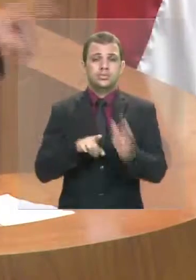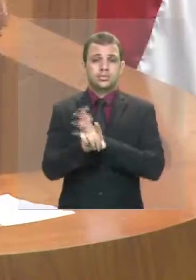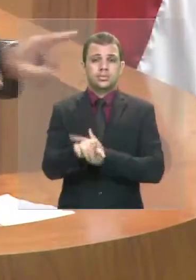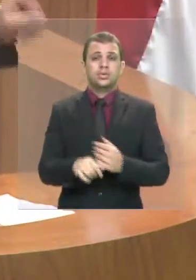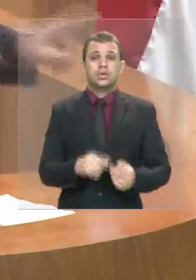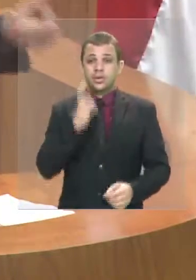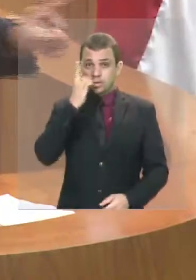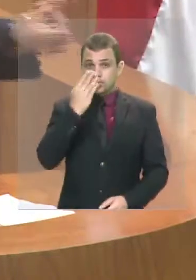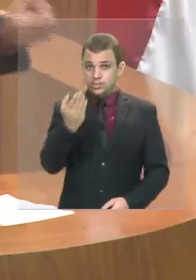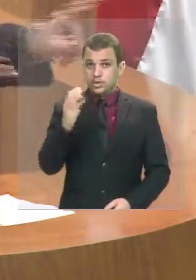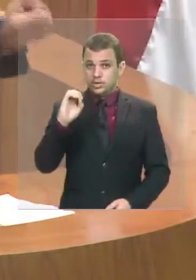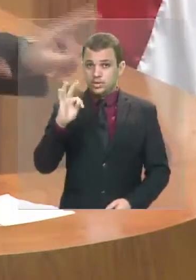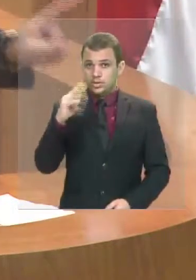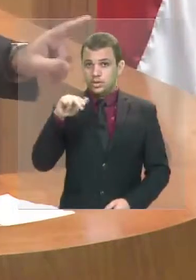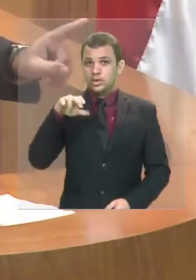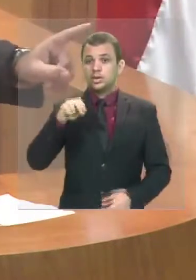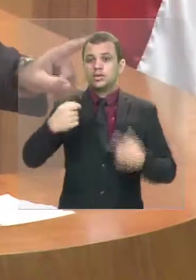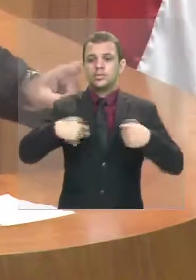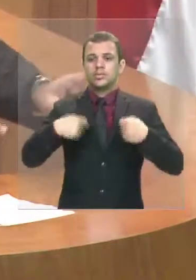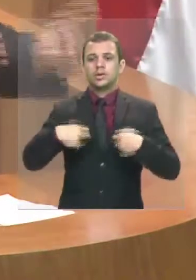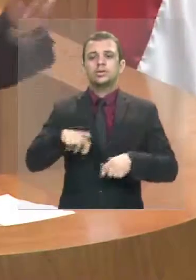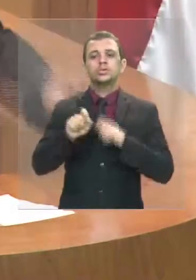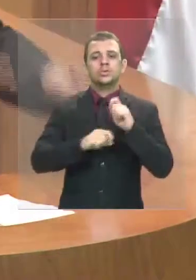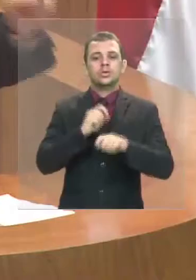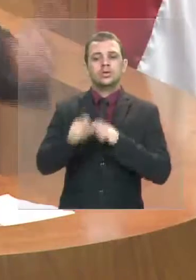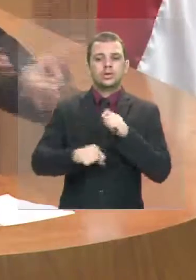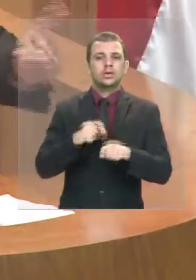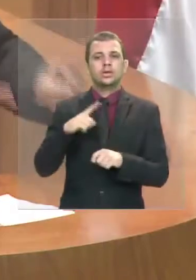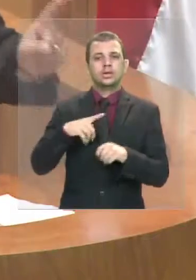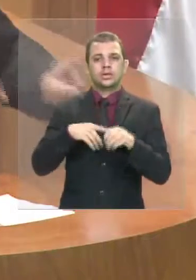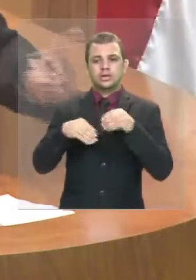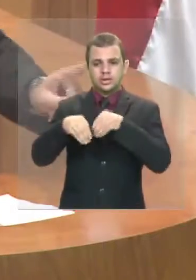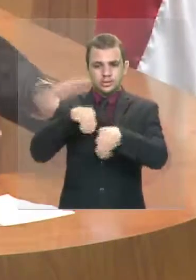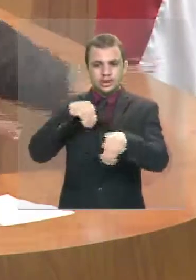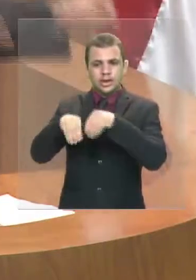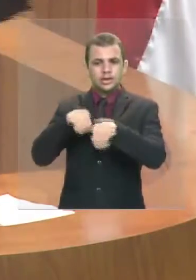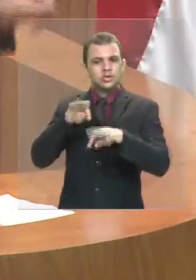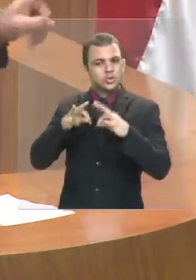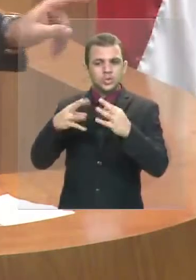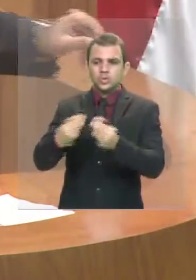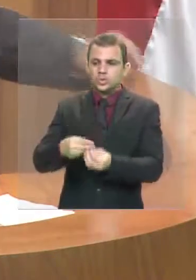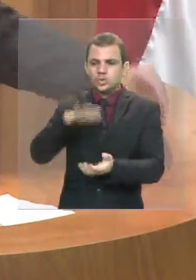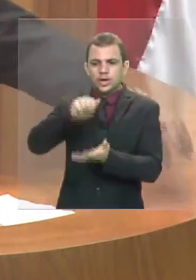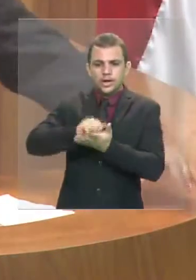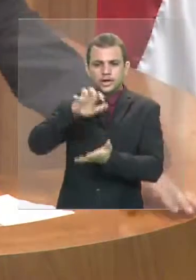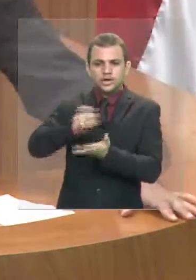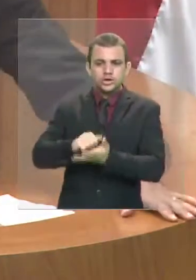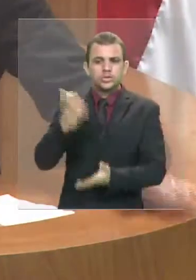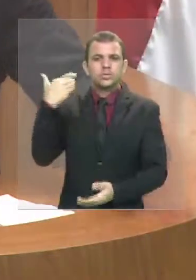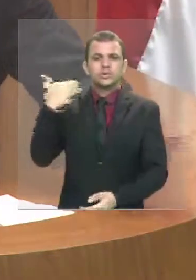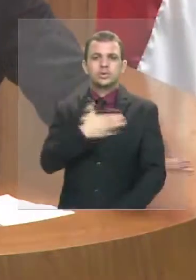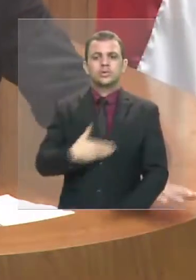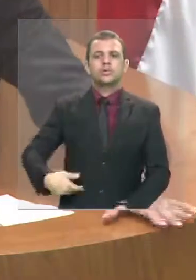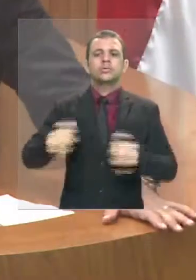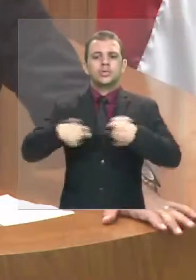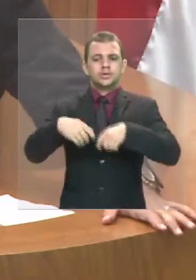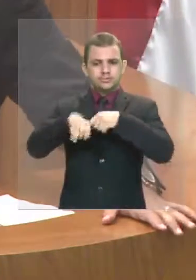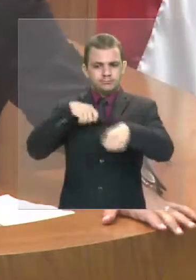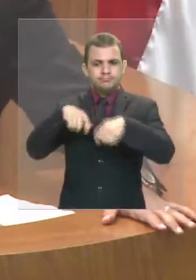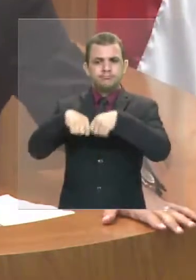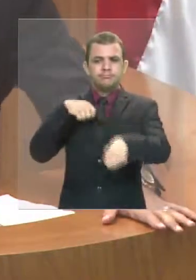rasgar todas as notas taquigráficas, tanto ele quanto o deputado Bira do Pindaré, com relação ao governo passado. Tem que rasgar.